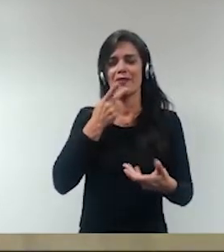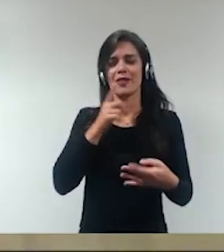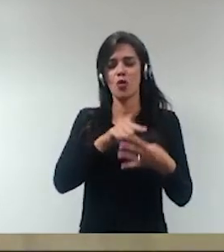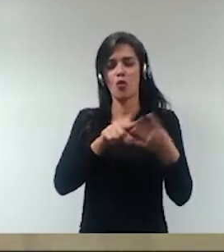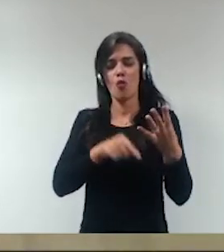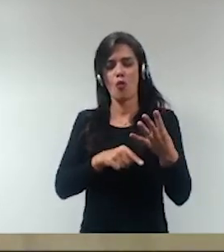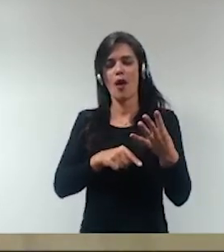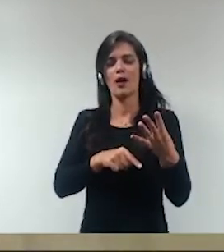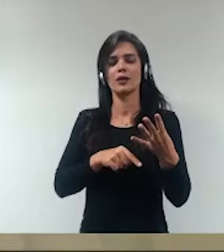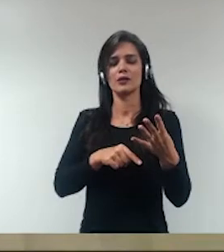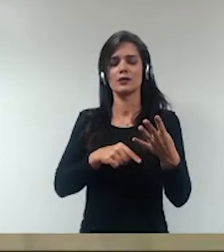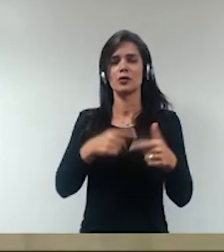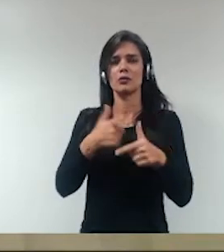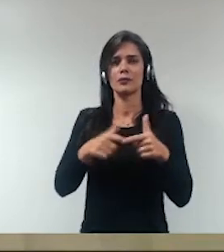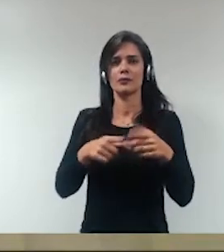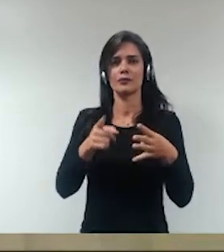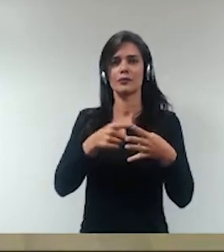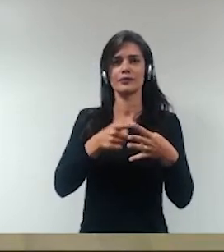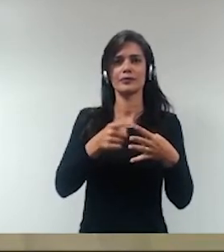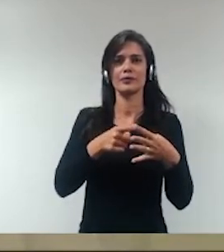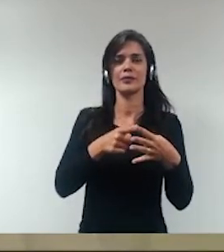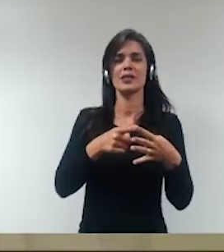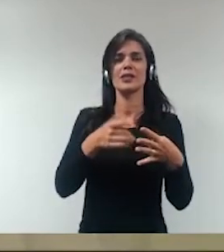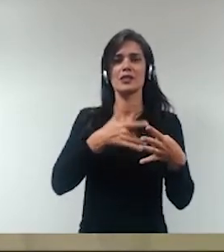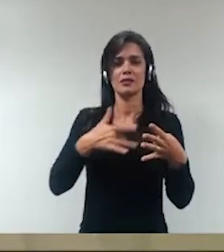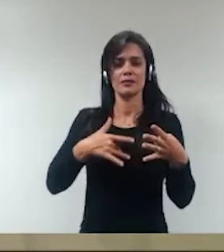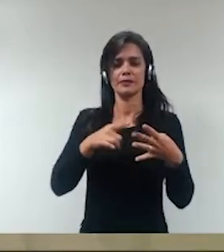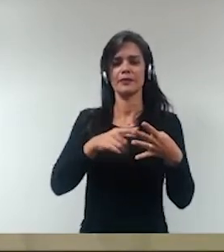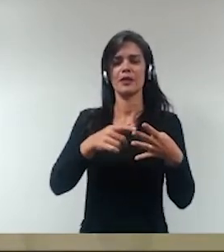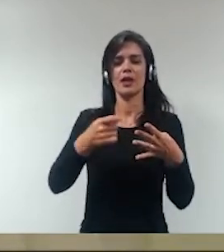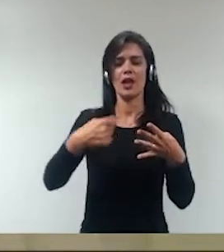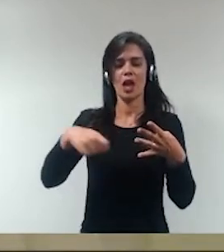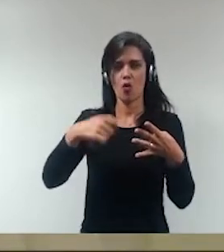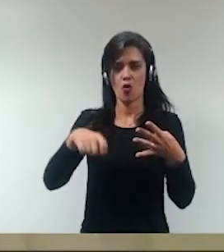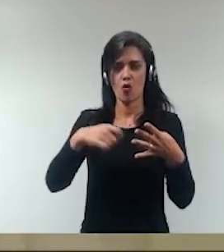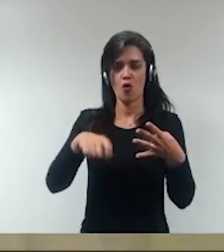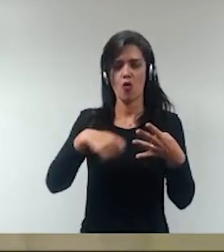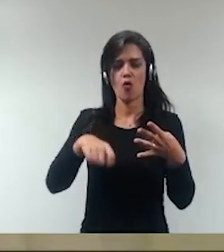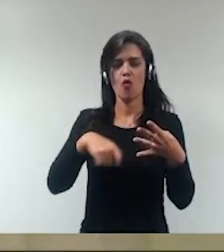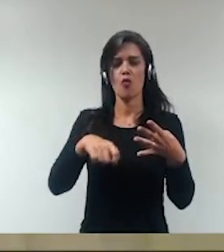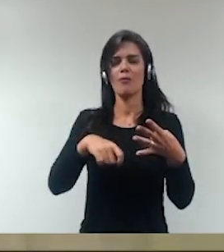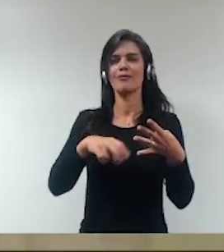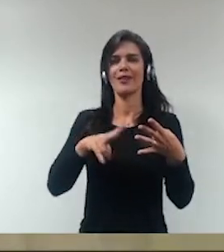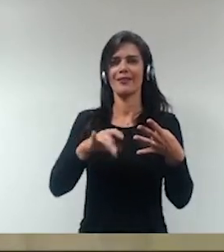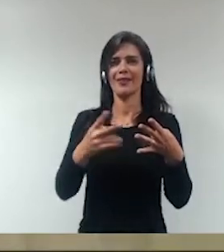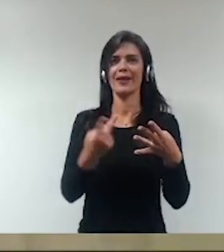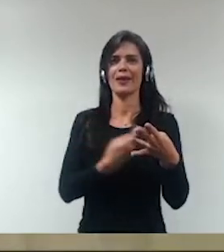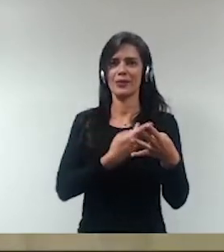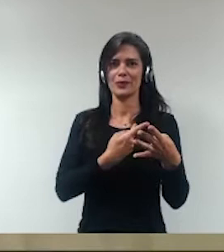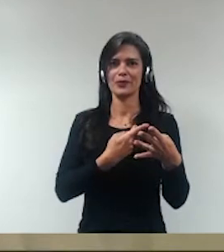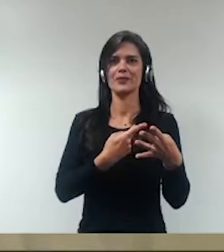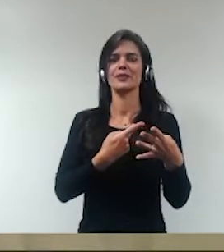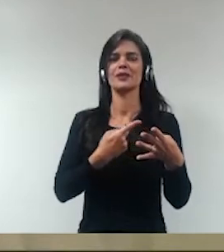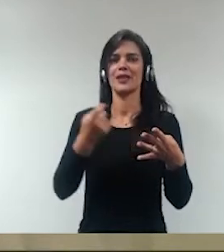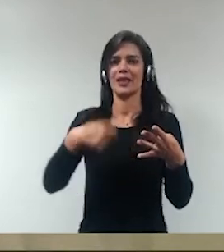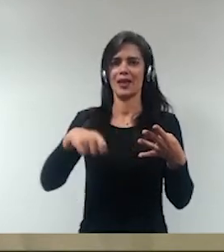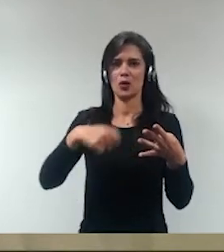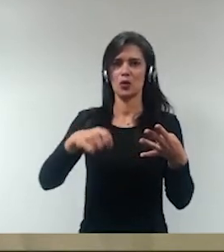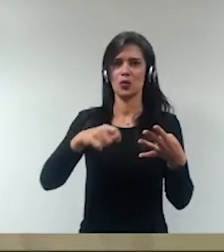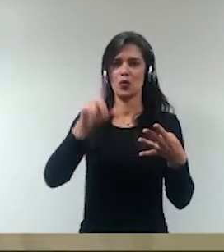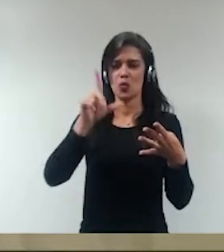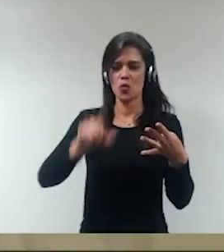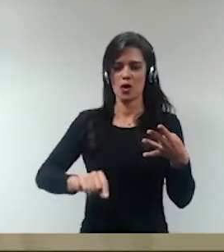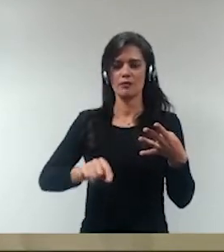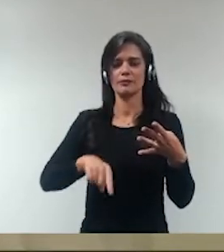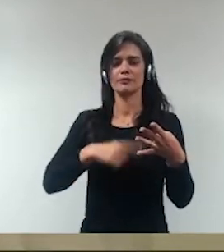em crise sanitária, que é uma crise de saúde pública, uma crise econômica, que é uma recessão mundial é incluída, no qual o Brasil